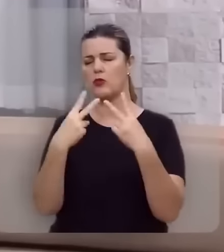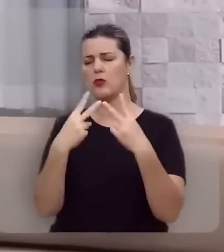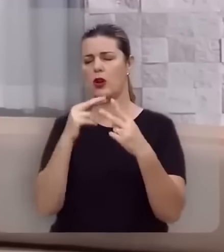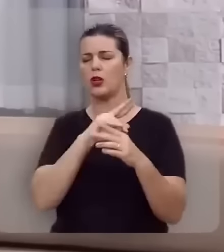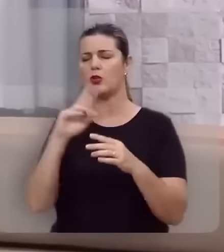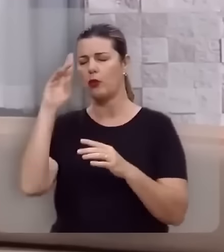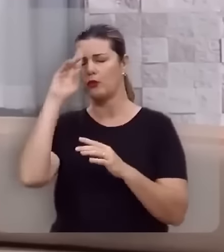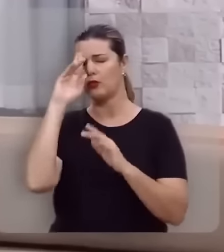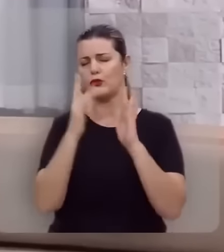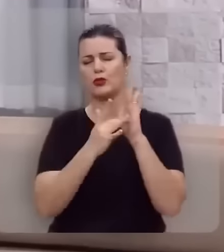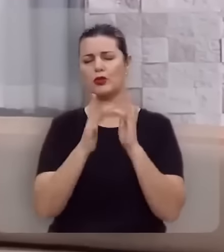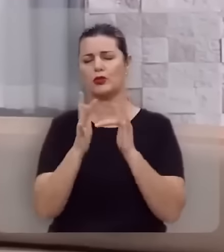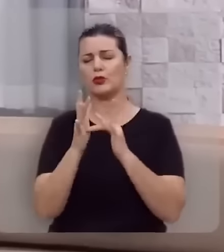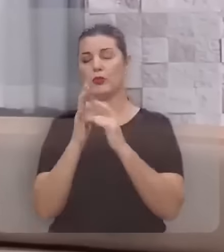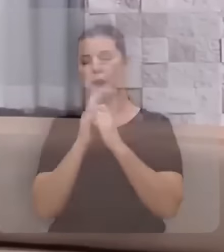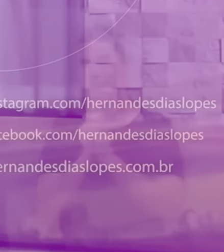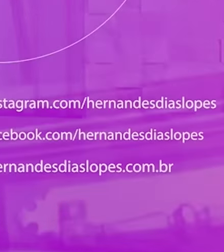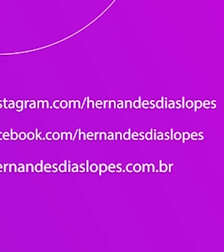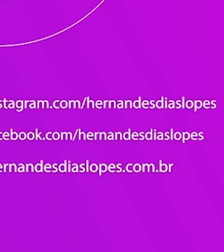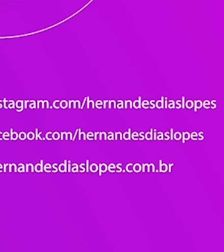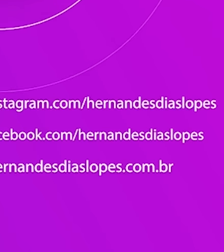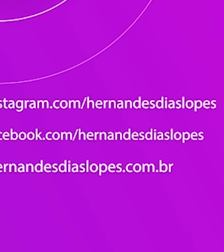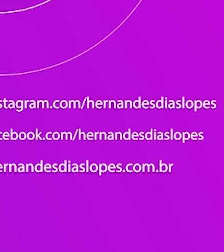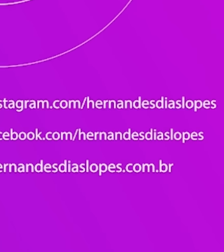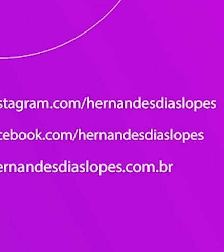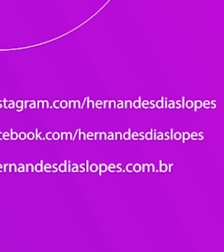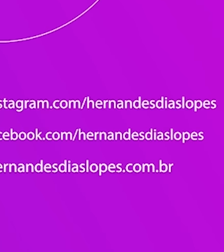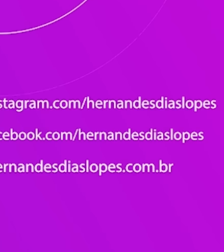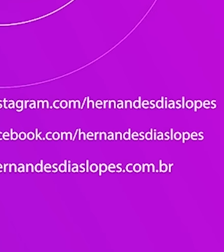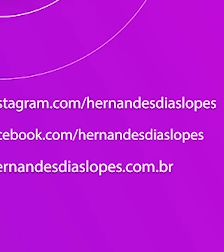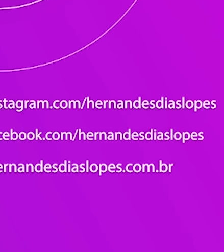assistem. Em nome de Jesus. Amém.